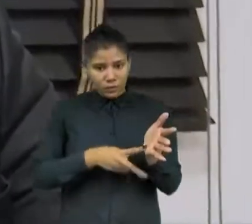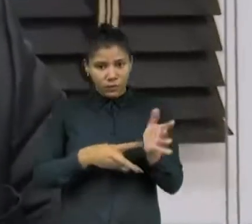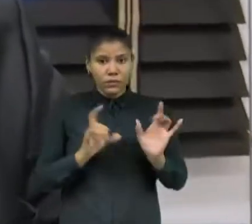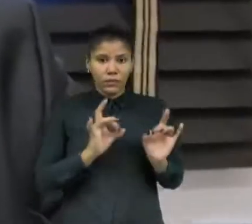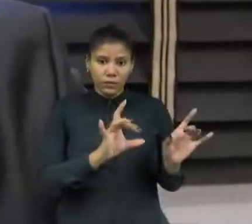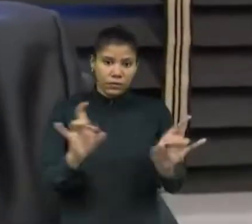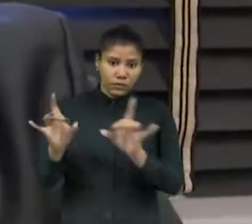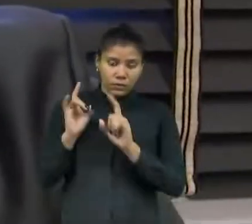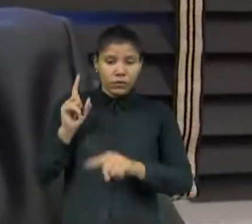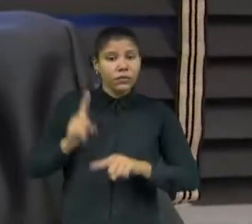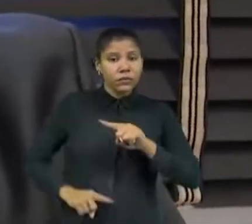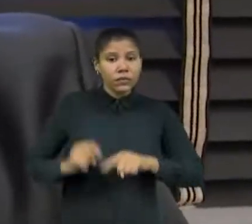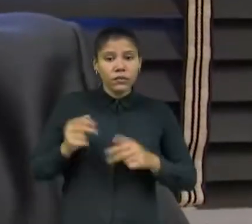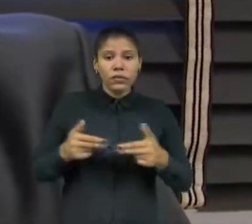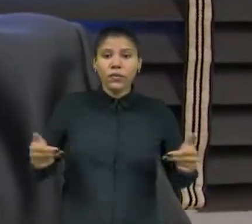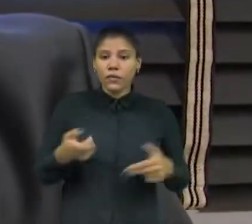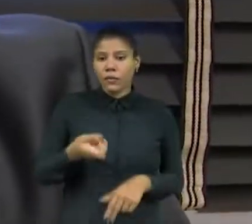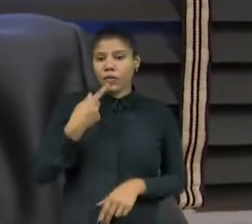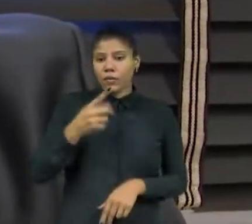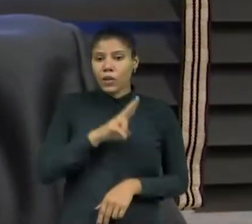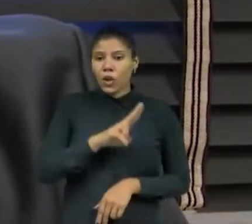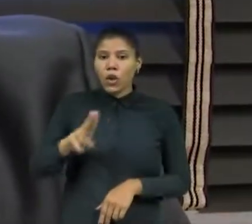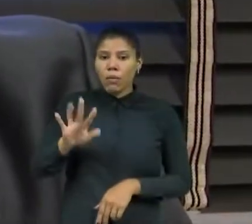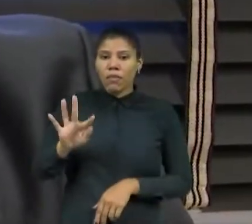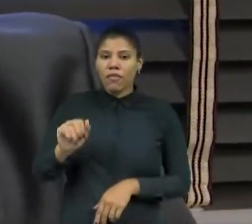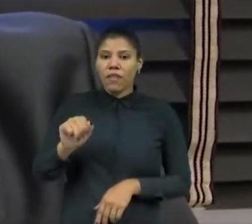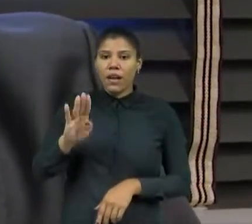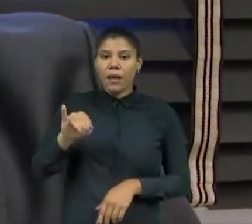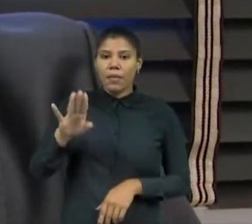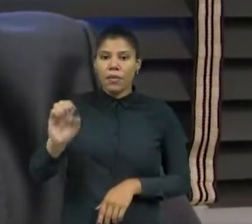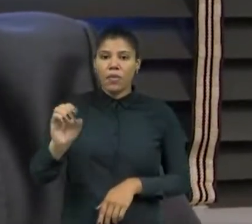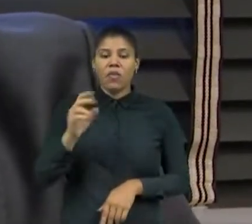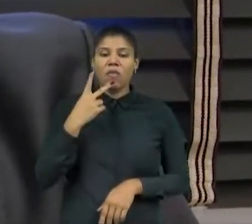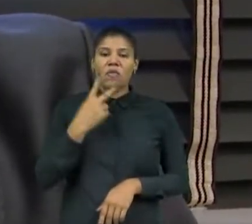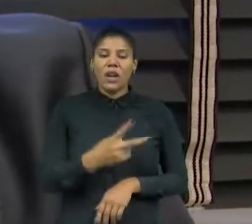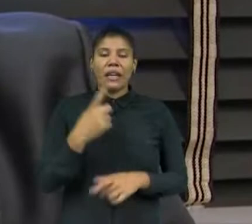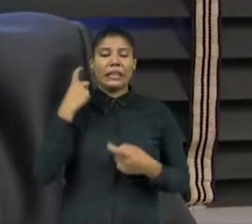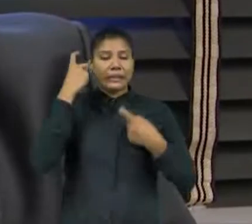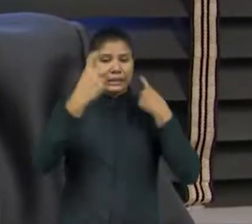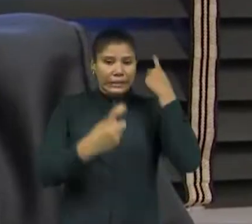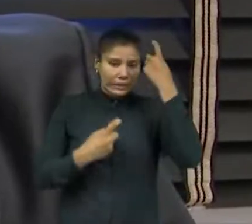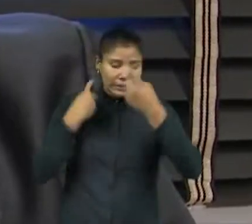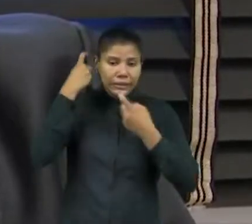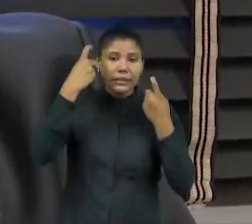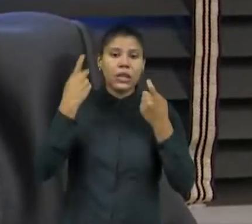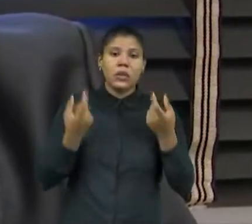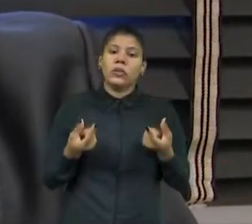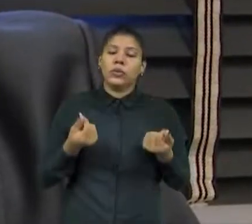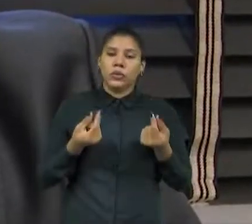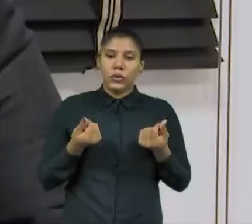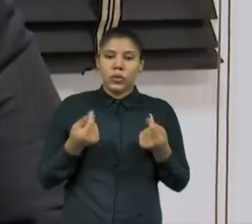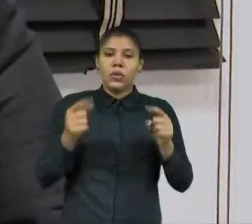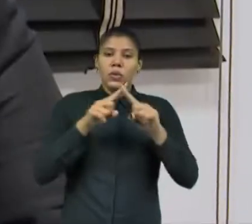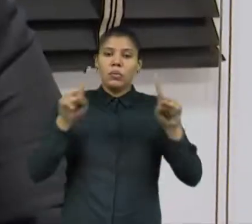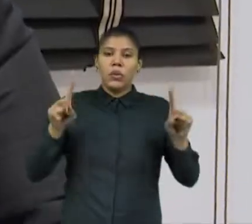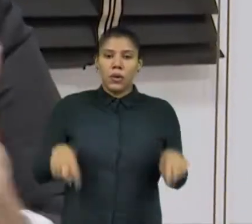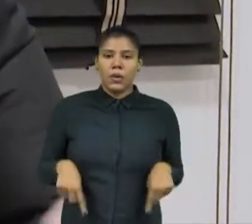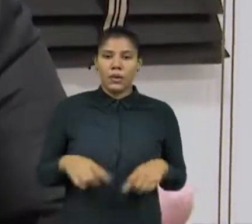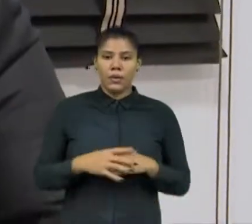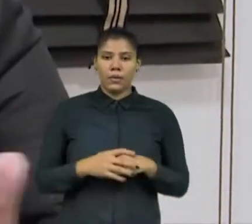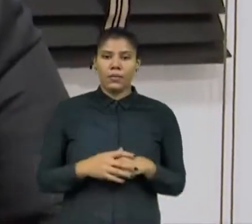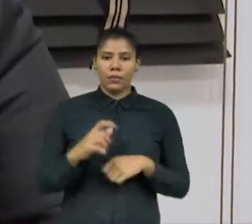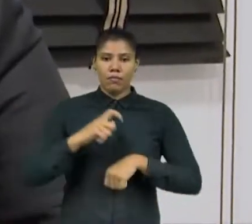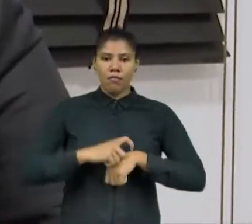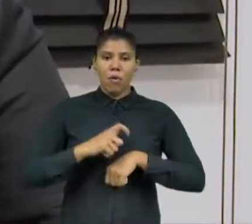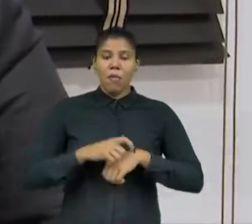Produtos Farmacêuticos, Fábio Timbor, considera muito preocupante o corte na verba do programa Farmácia Popular. No momento mais